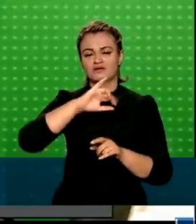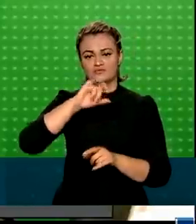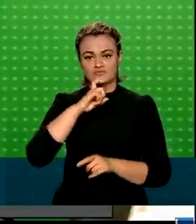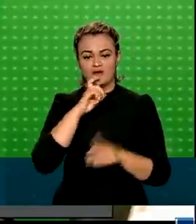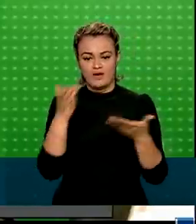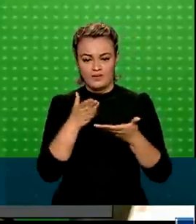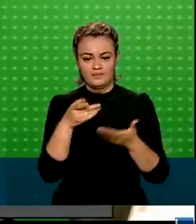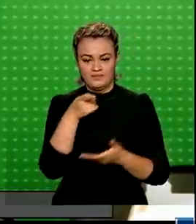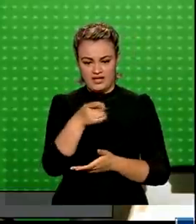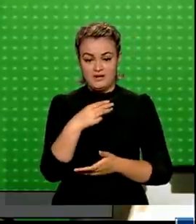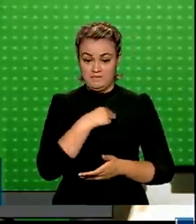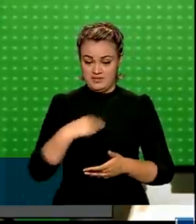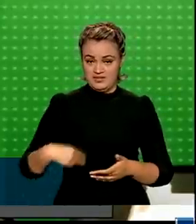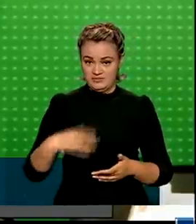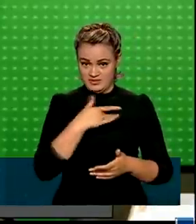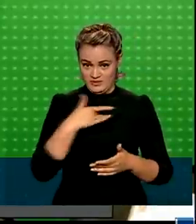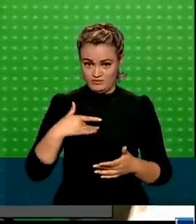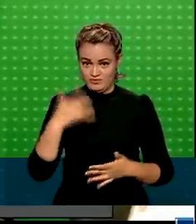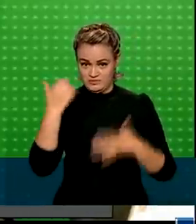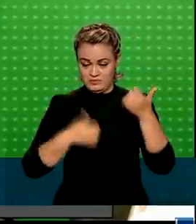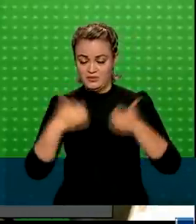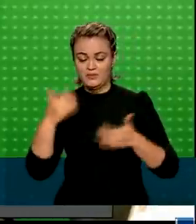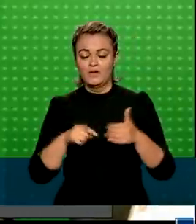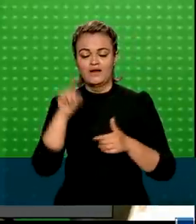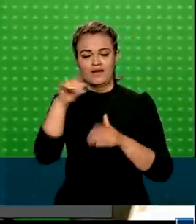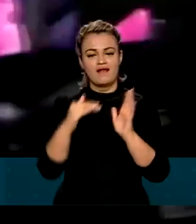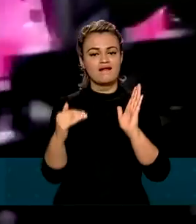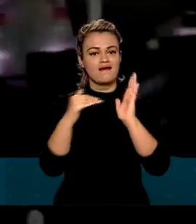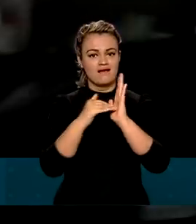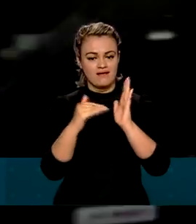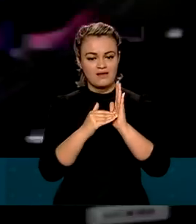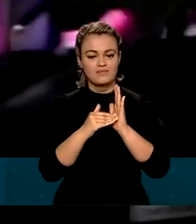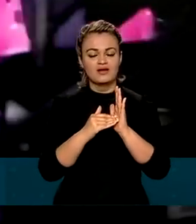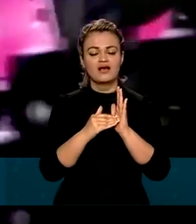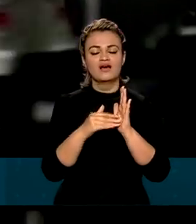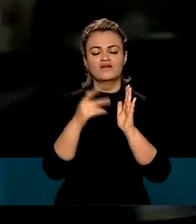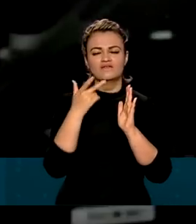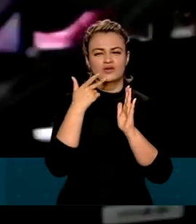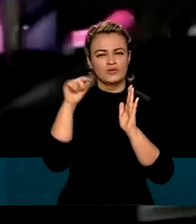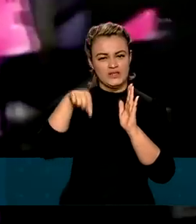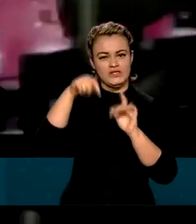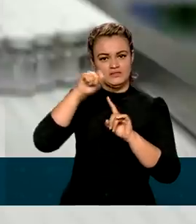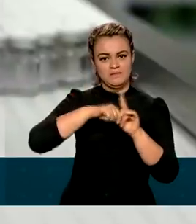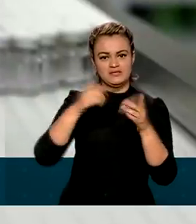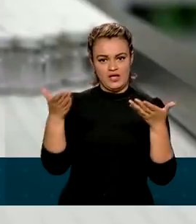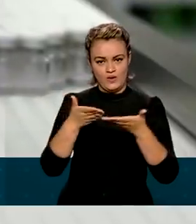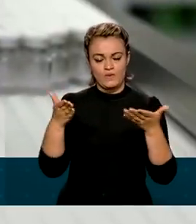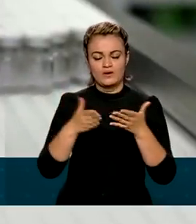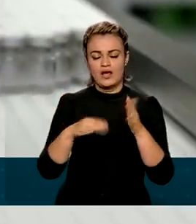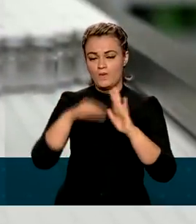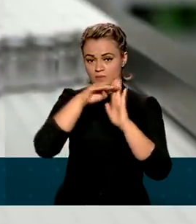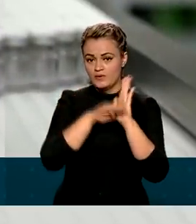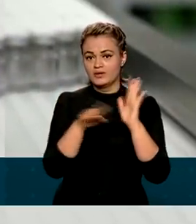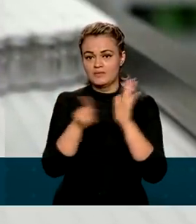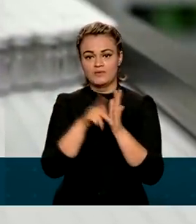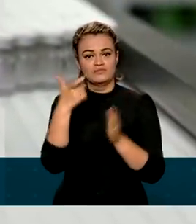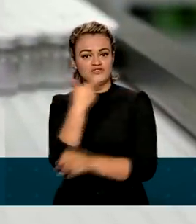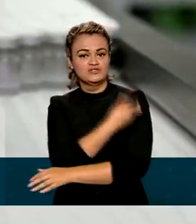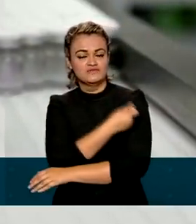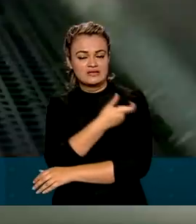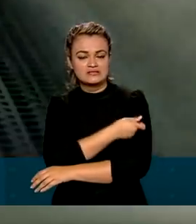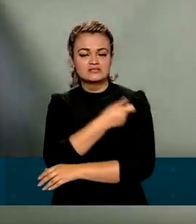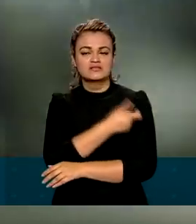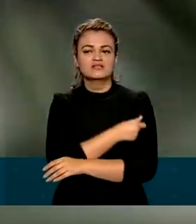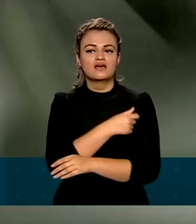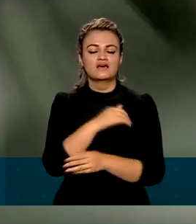ministro da Saúde, que em audiência na Câmara dos Deputados, lembrou que só para este mês, o Programa Nacional de Imunizações